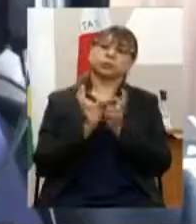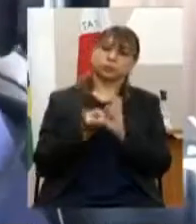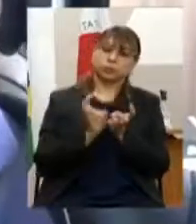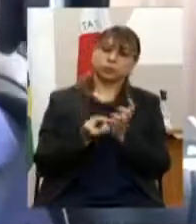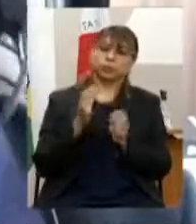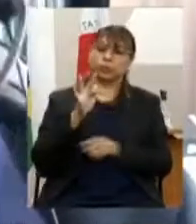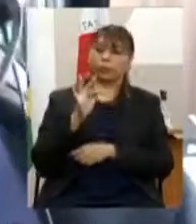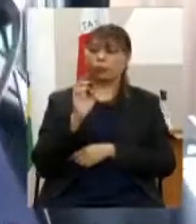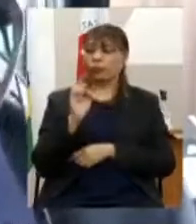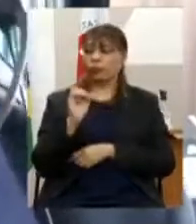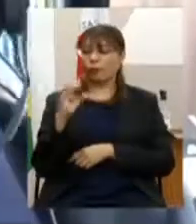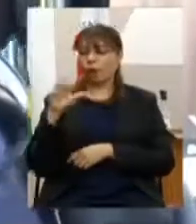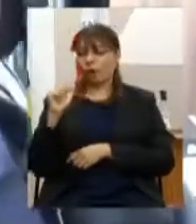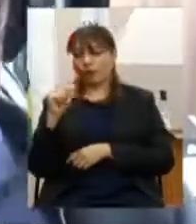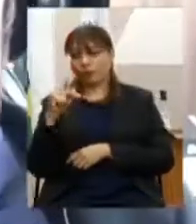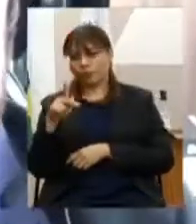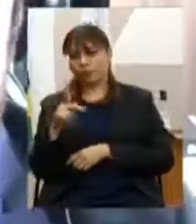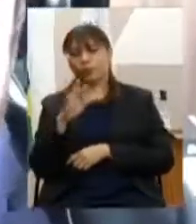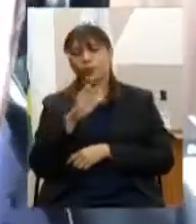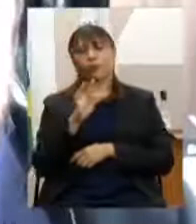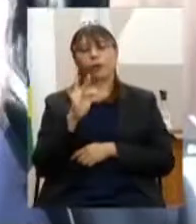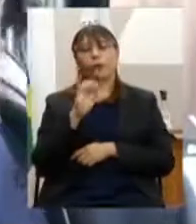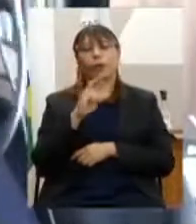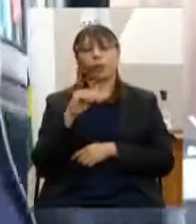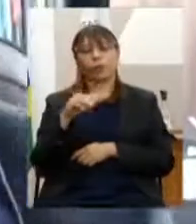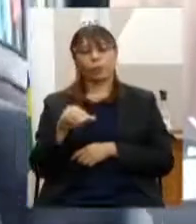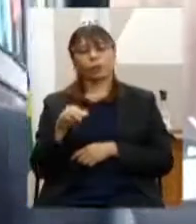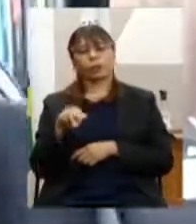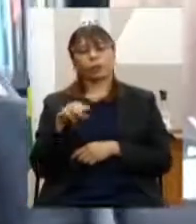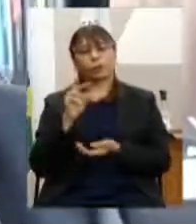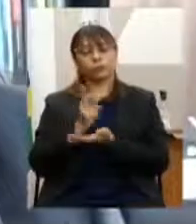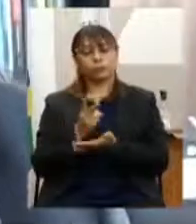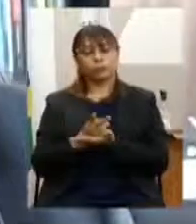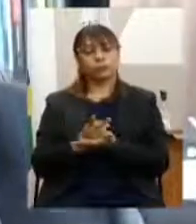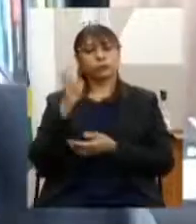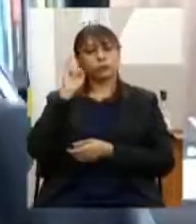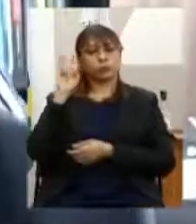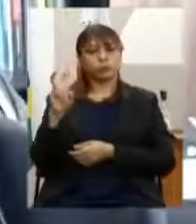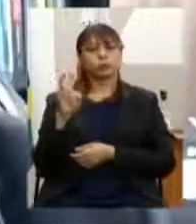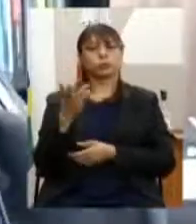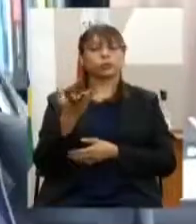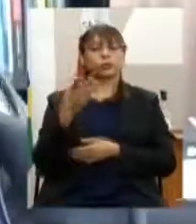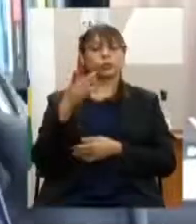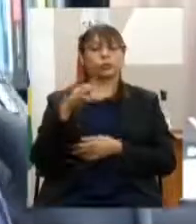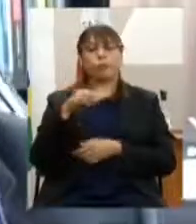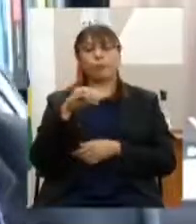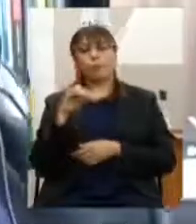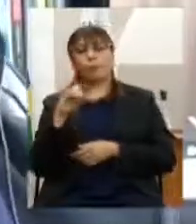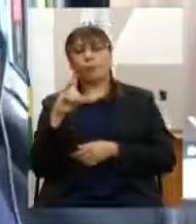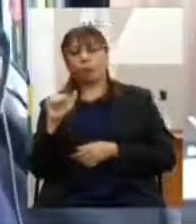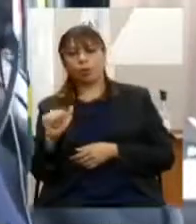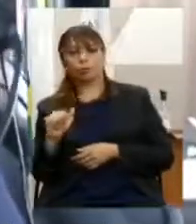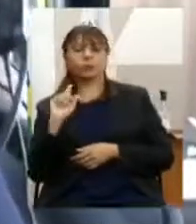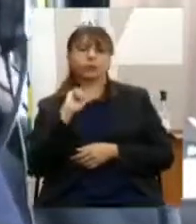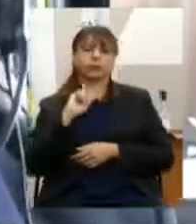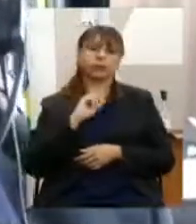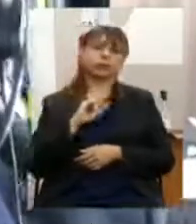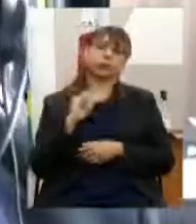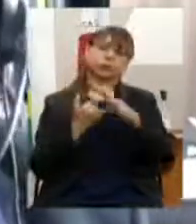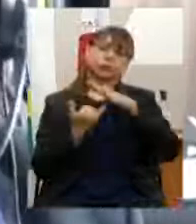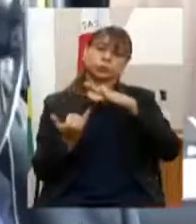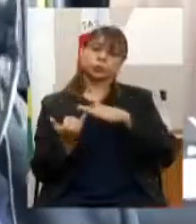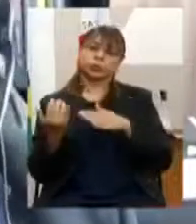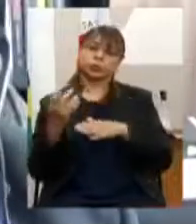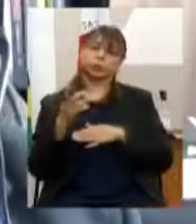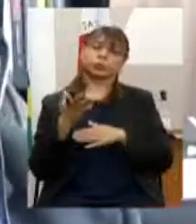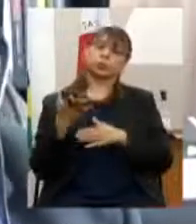FONCAP Fórum Permanente de Cultura Frente da Moda Mineira Instituto Cultural Minas Bahia de Capoeira Instituto Estrada